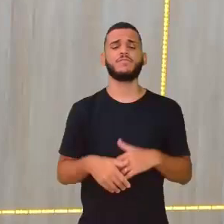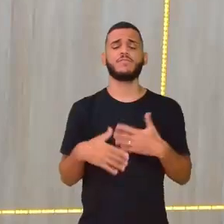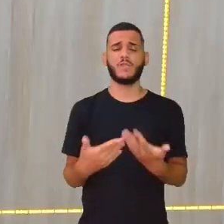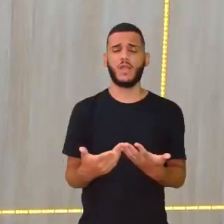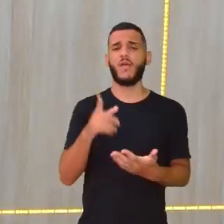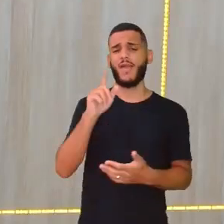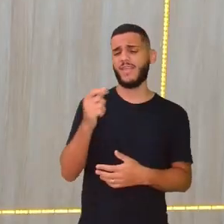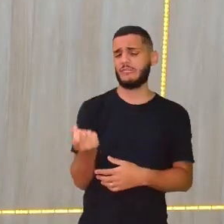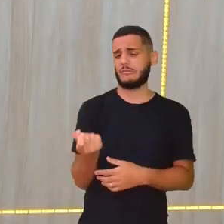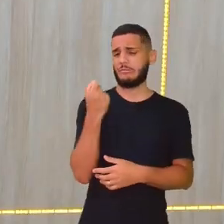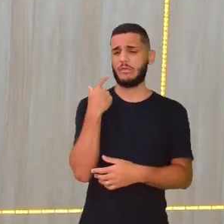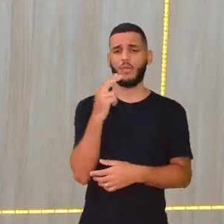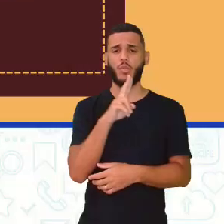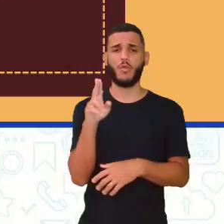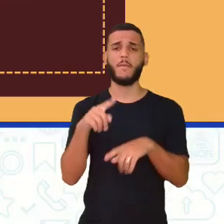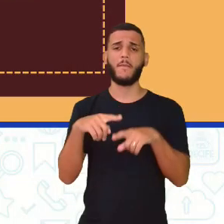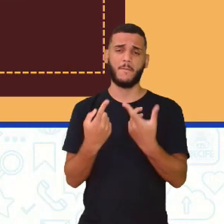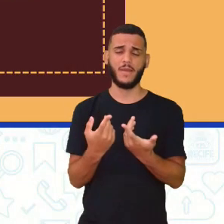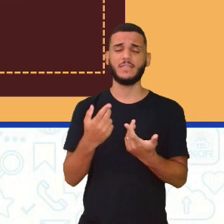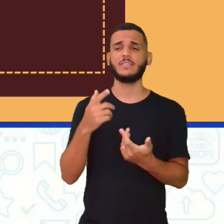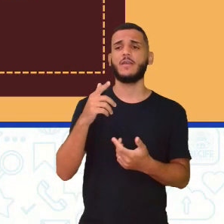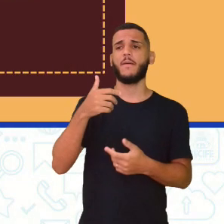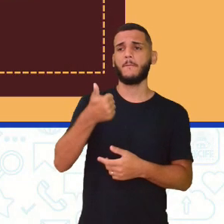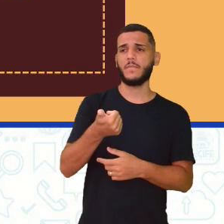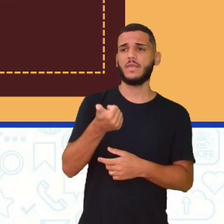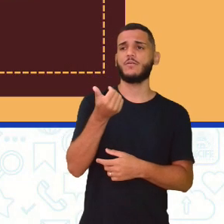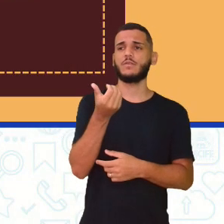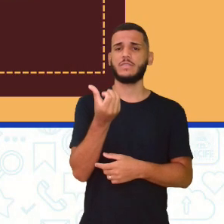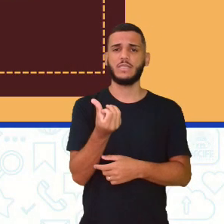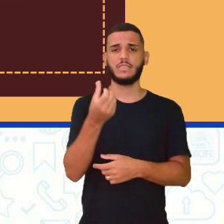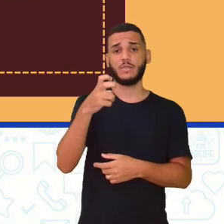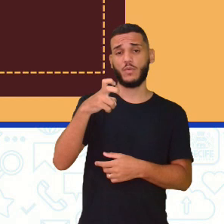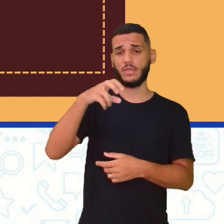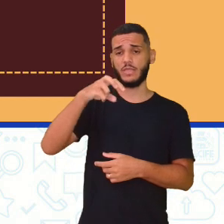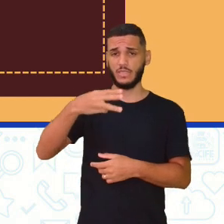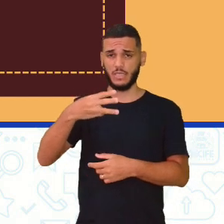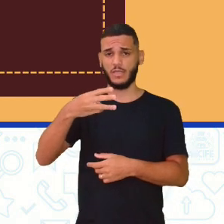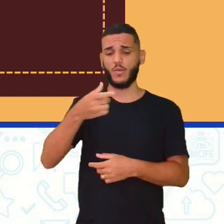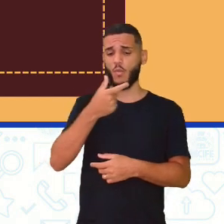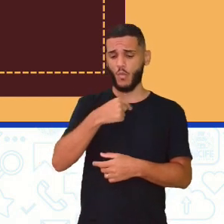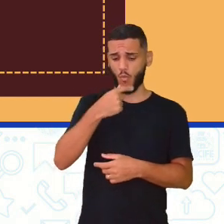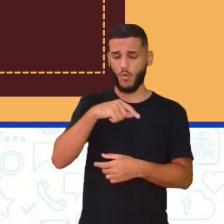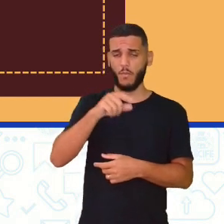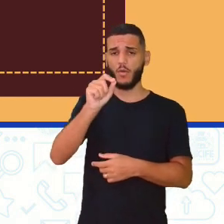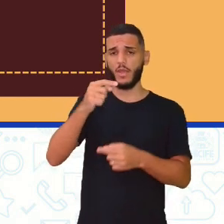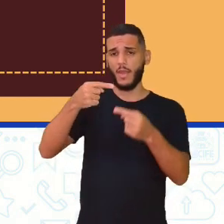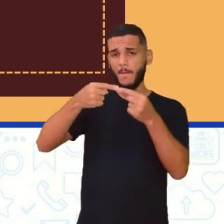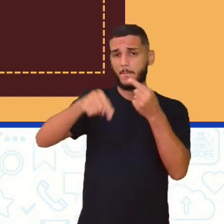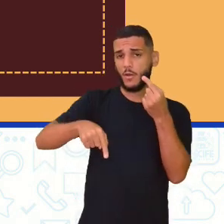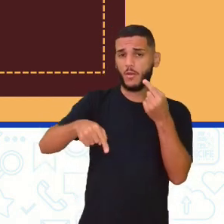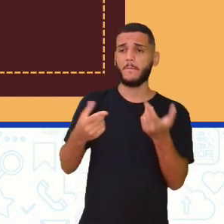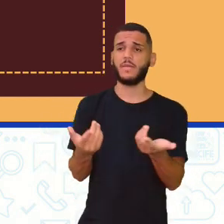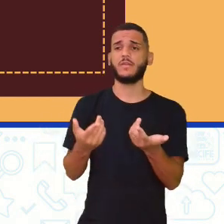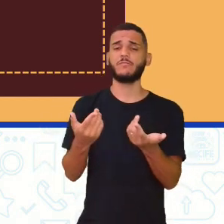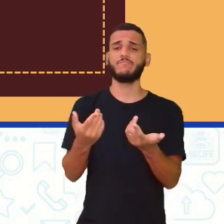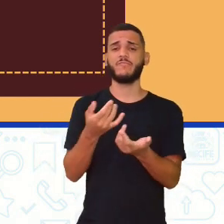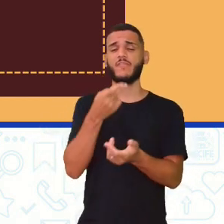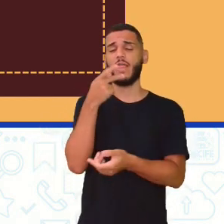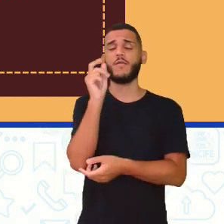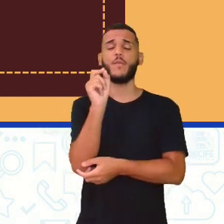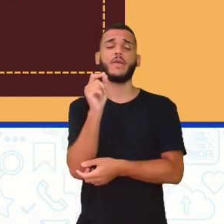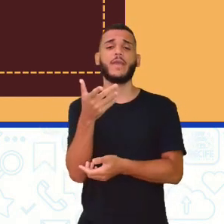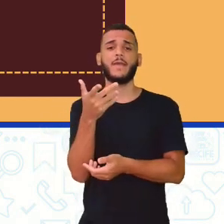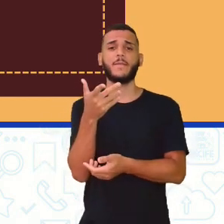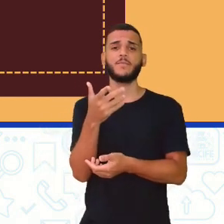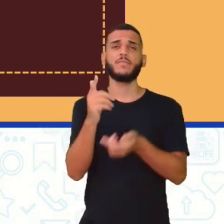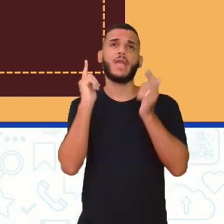mesmo assim. Então, em 1653, esse cara simplesmente resolveu aí proibir, porque ele dizia que a